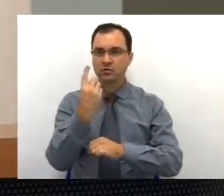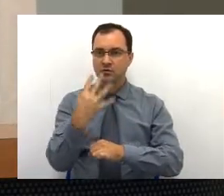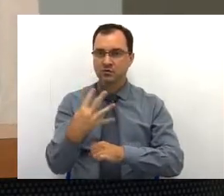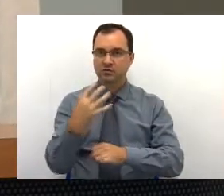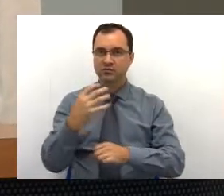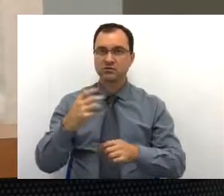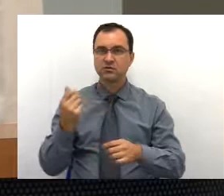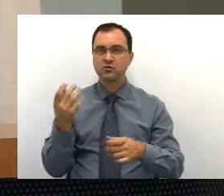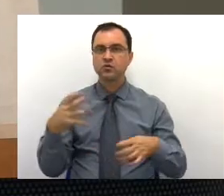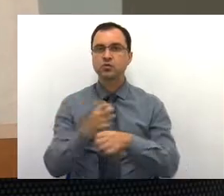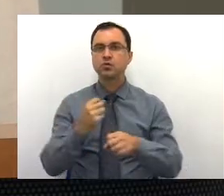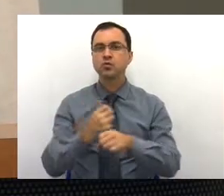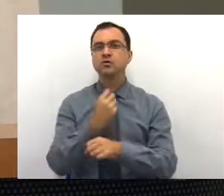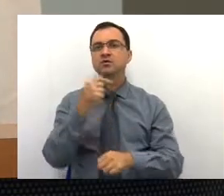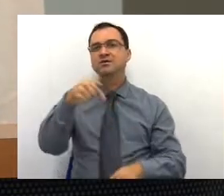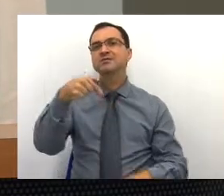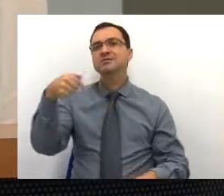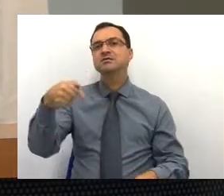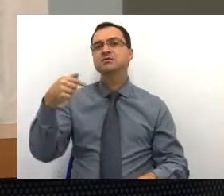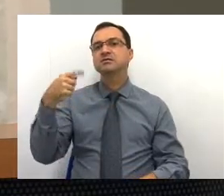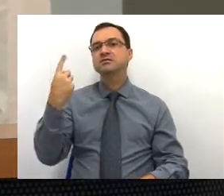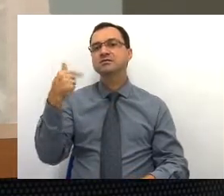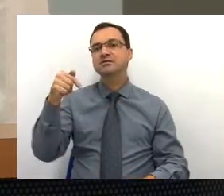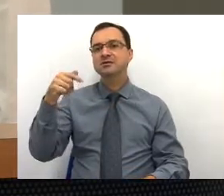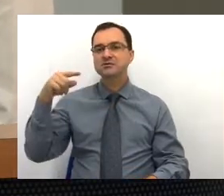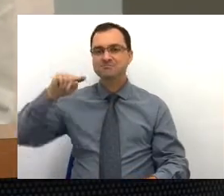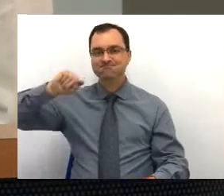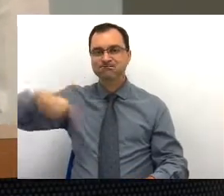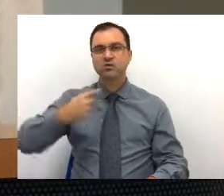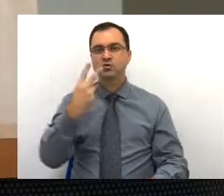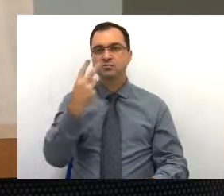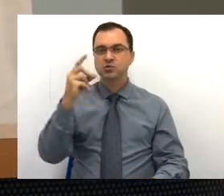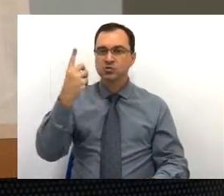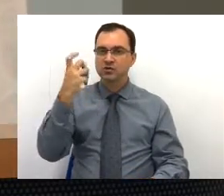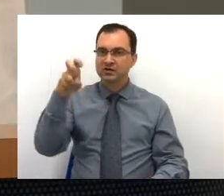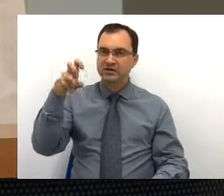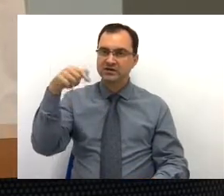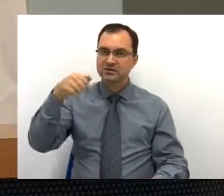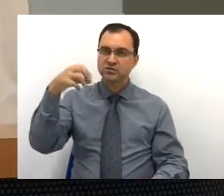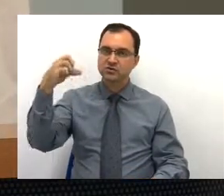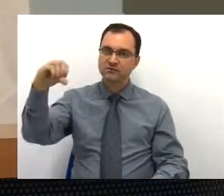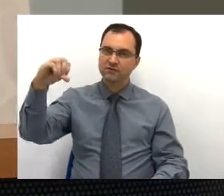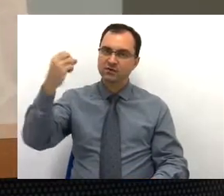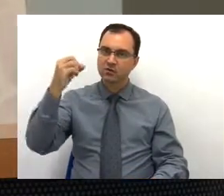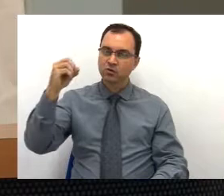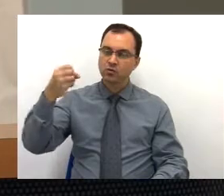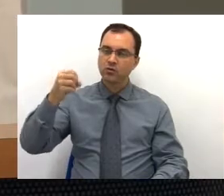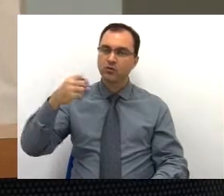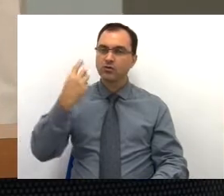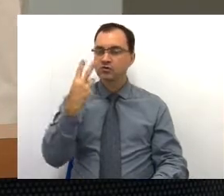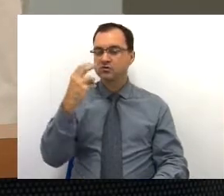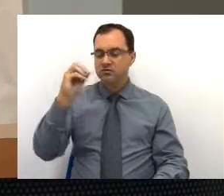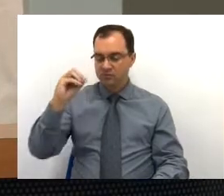757 milhões, 2015, 798, 2016,